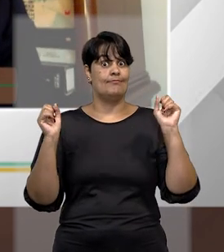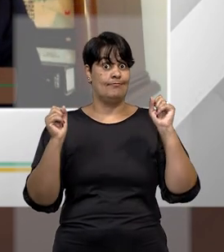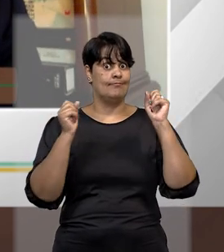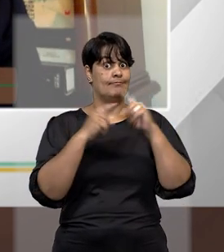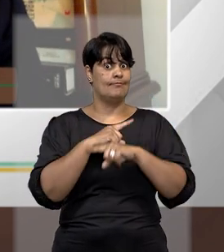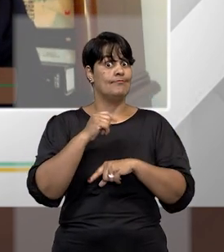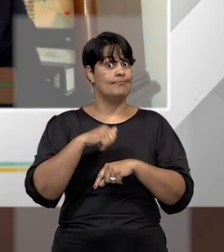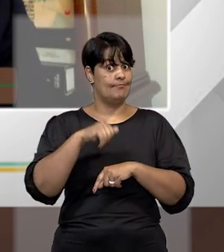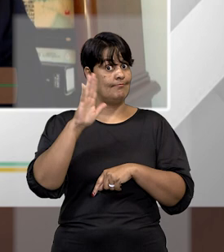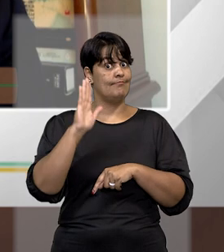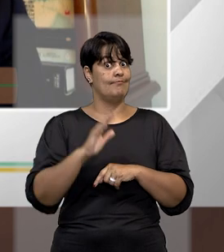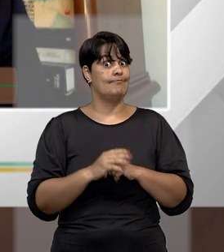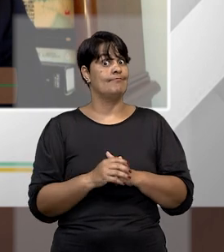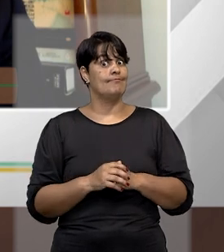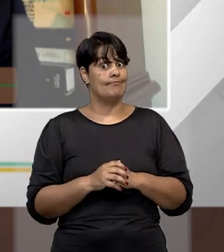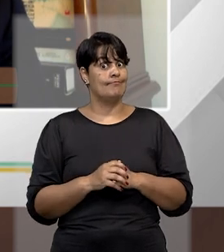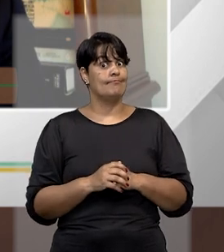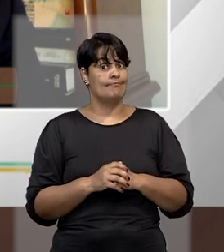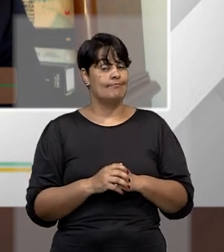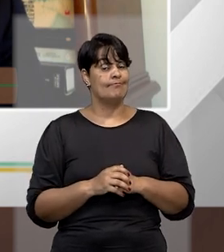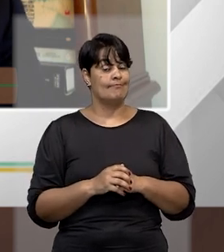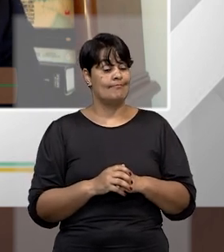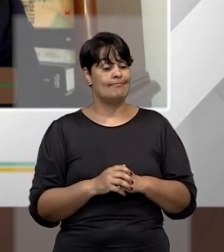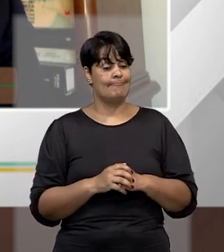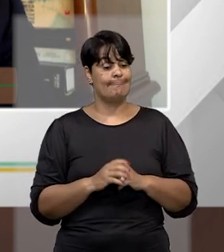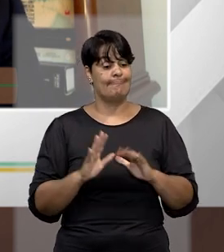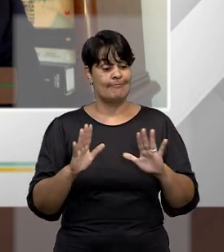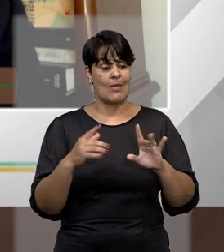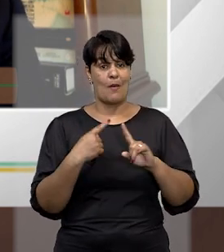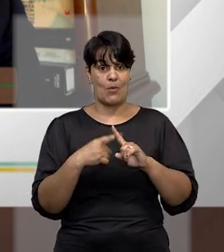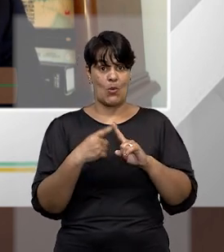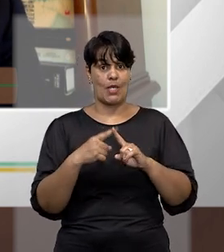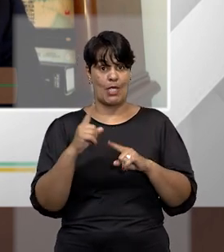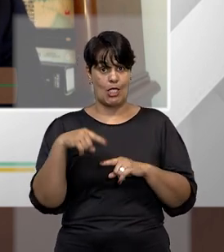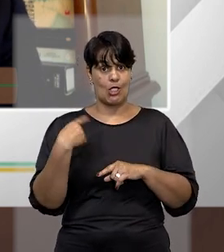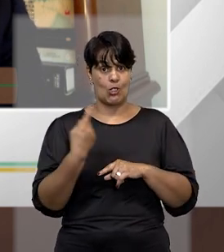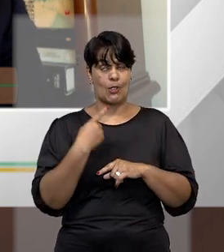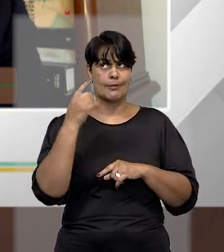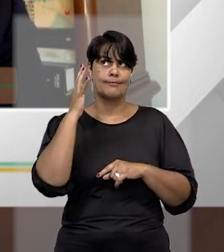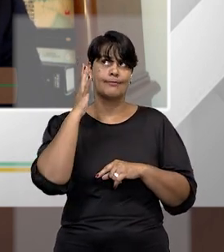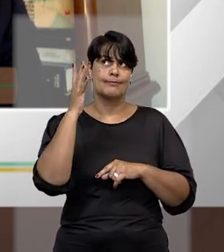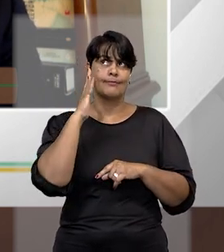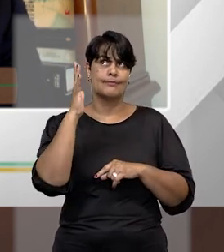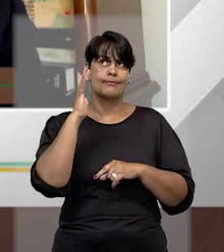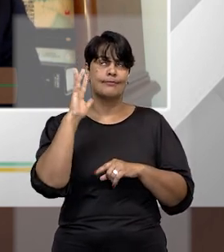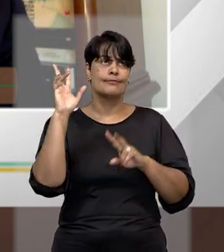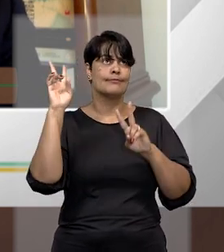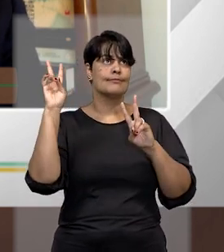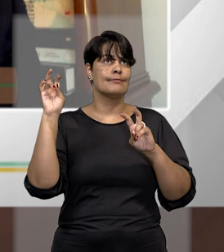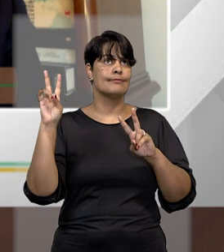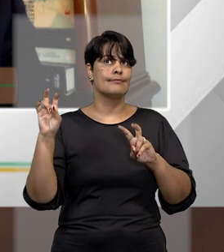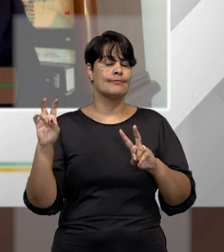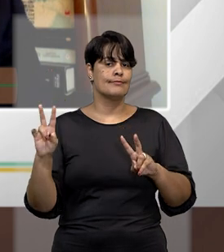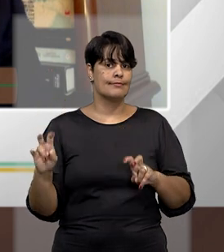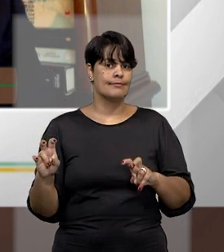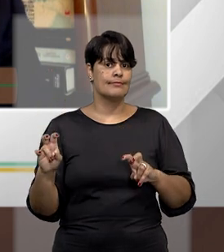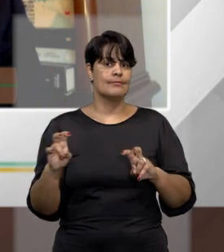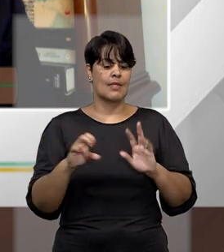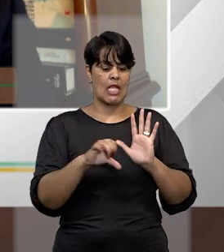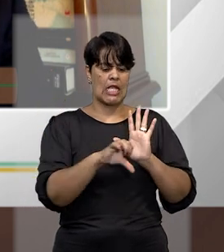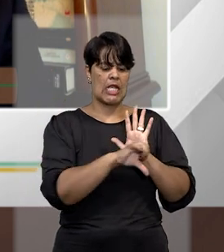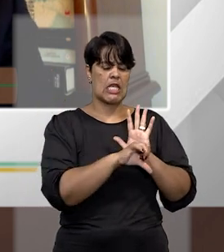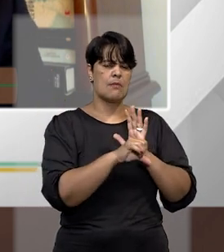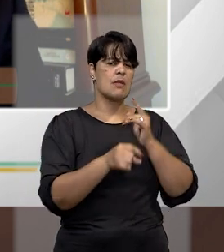porque nós fizemos, nós revisitamos um pouco a ideia de crimes políticos. A ideia de crime político,